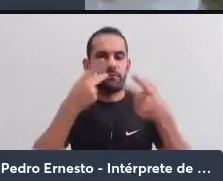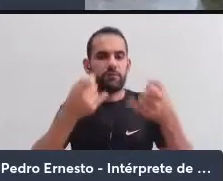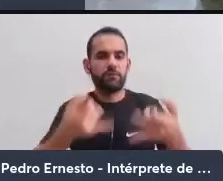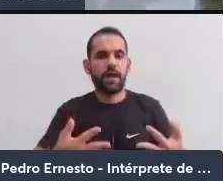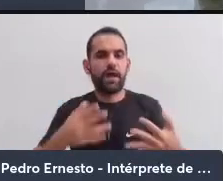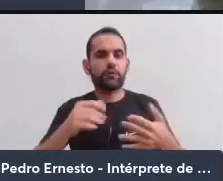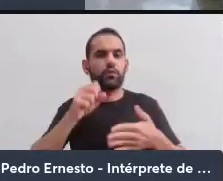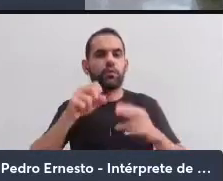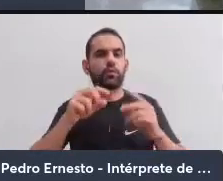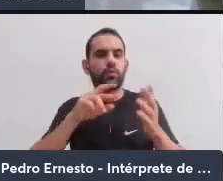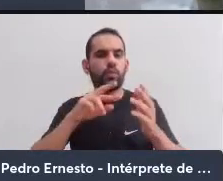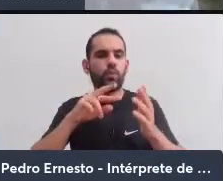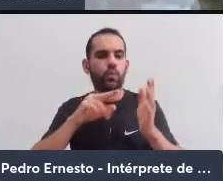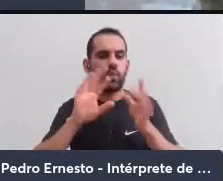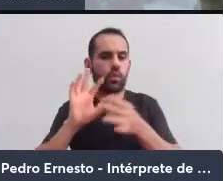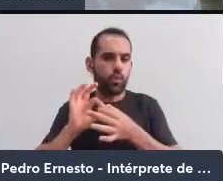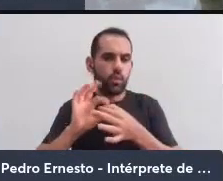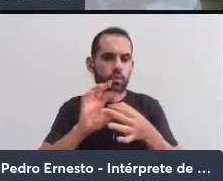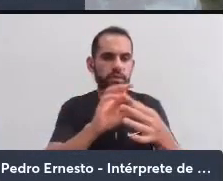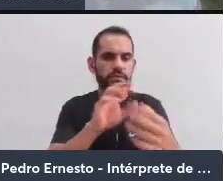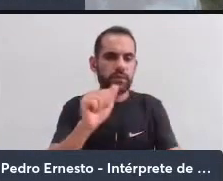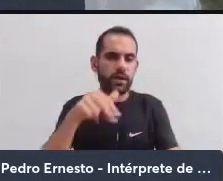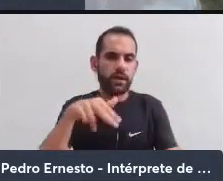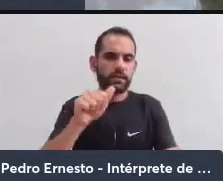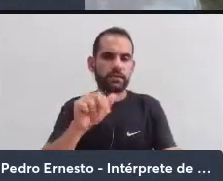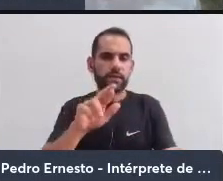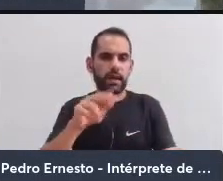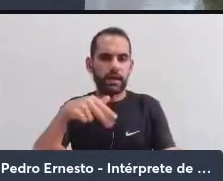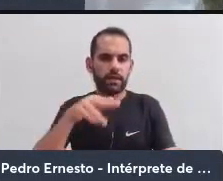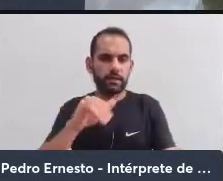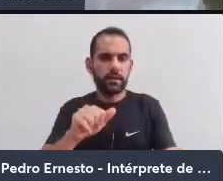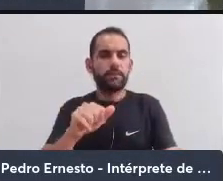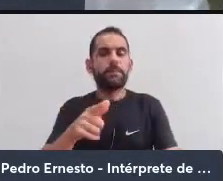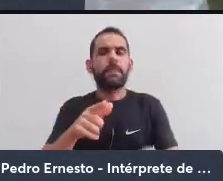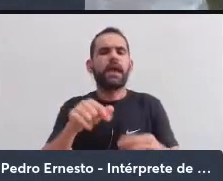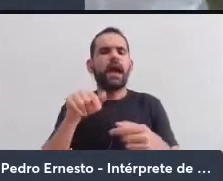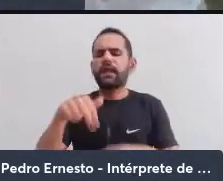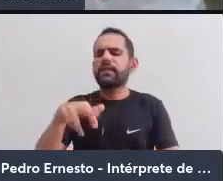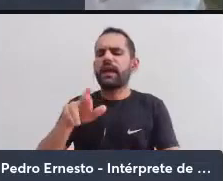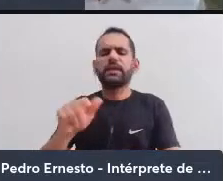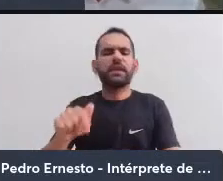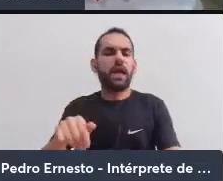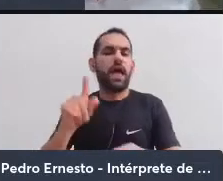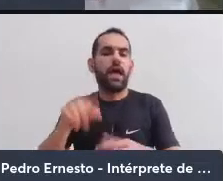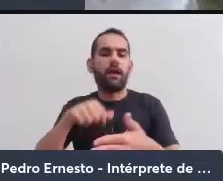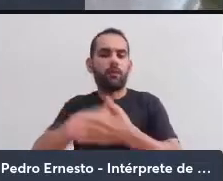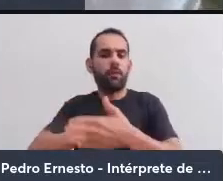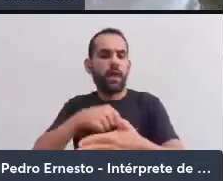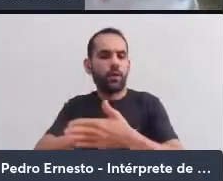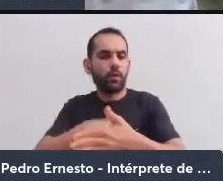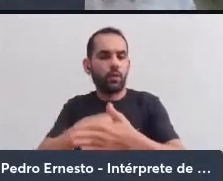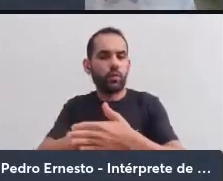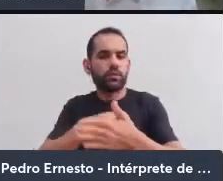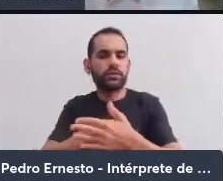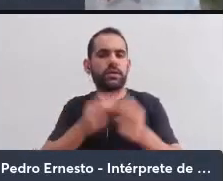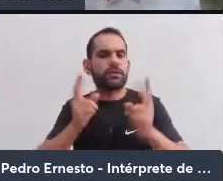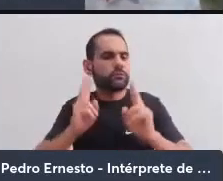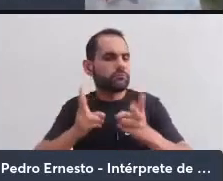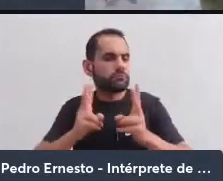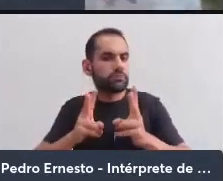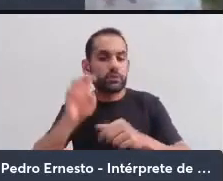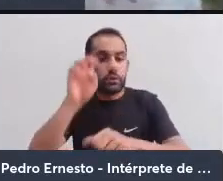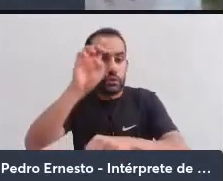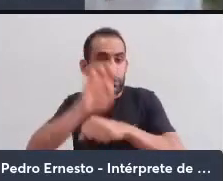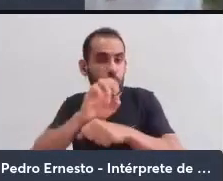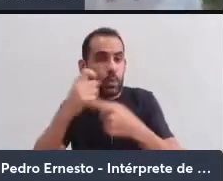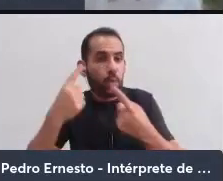compreendamos a anarquia como uma luta permanente contra esse Estado, contra esse Ur-Stadt, que aí